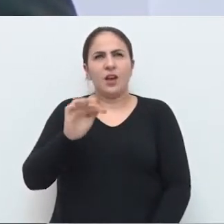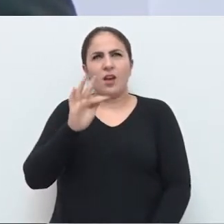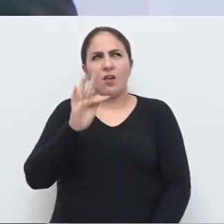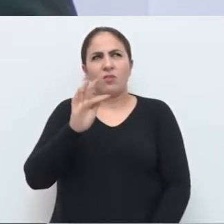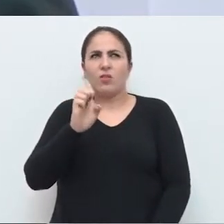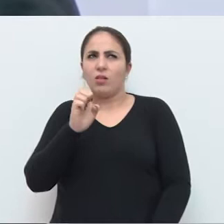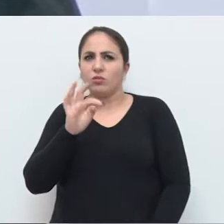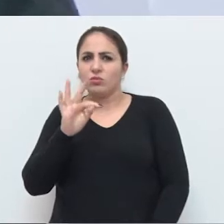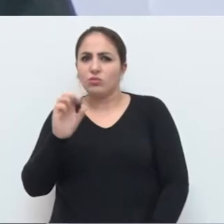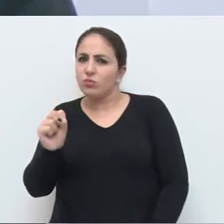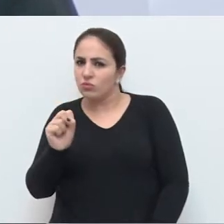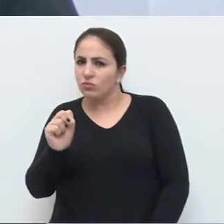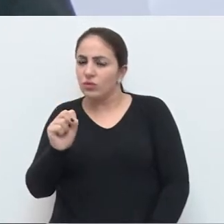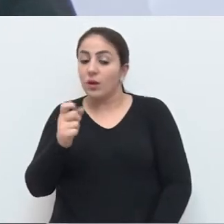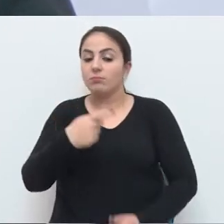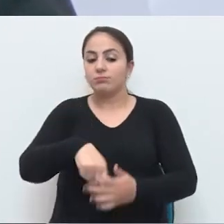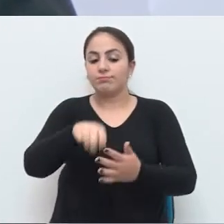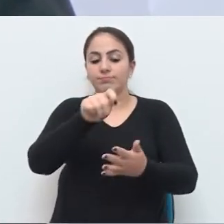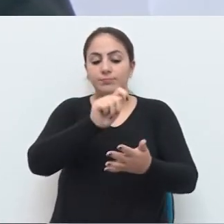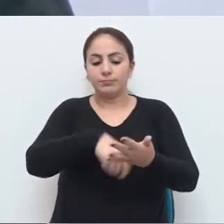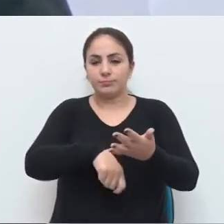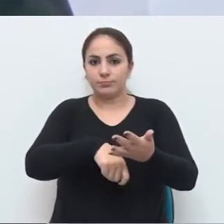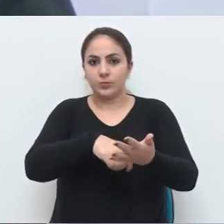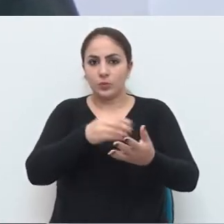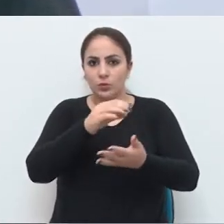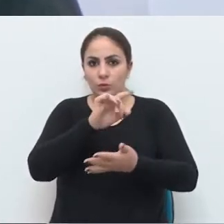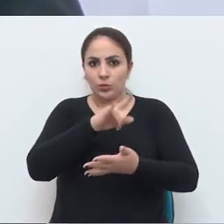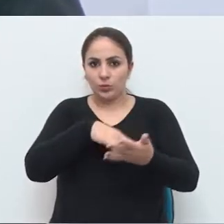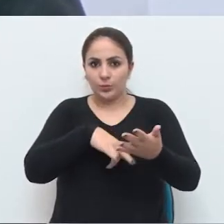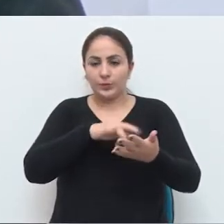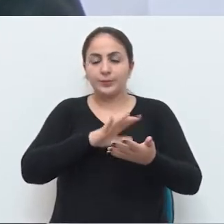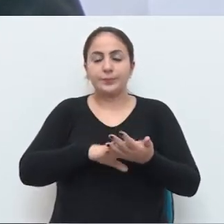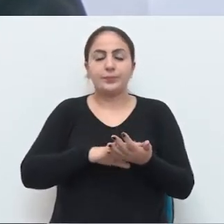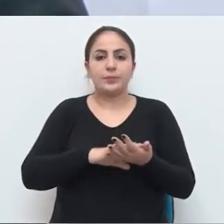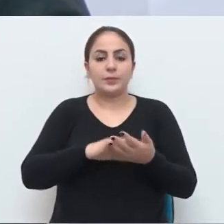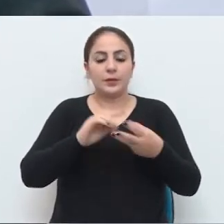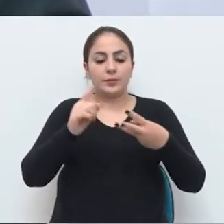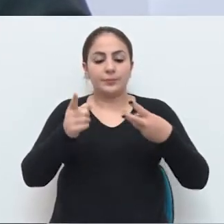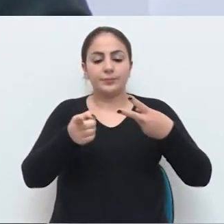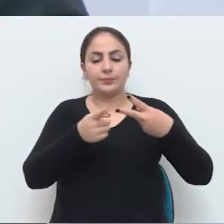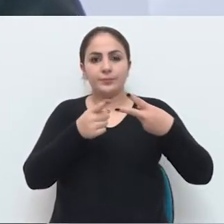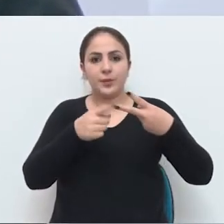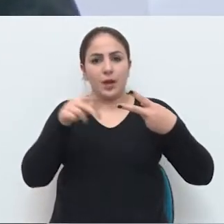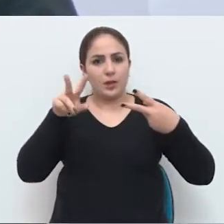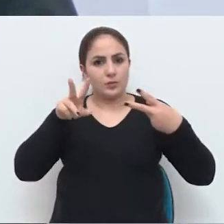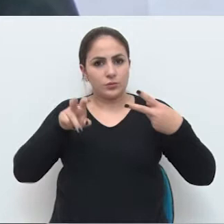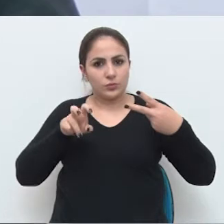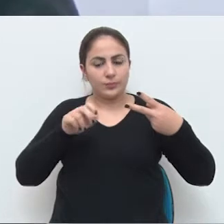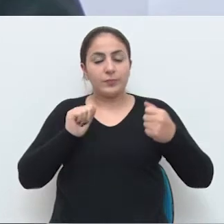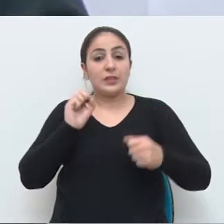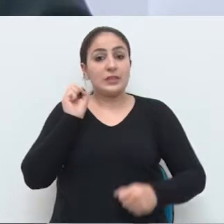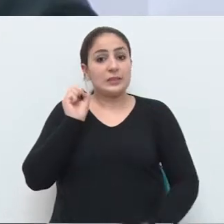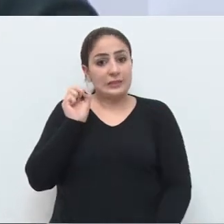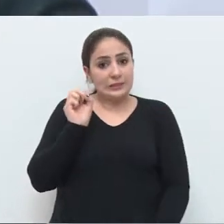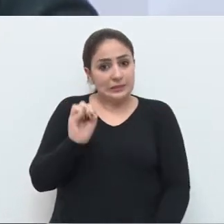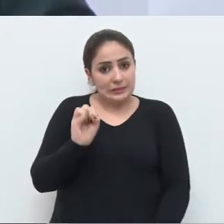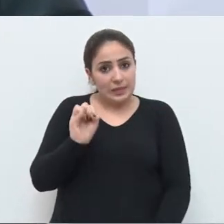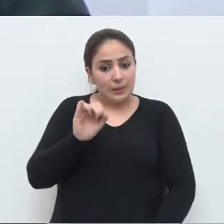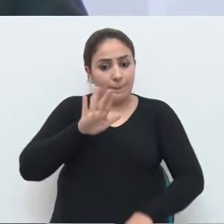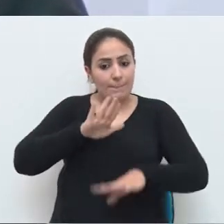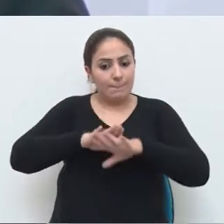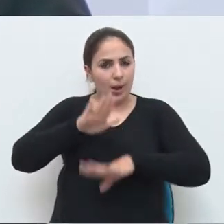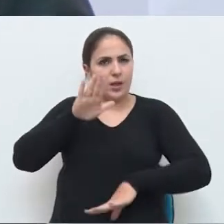Feltz, assinou esse documento. Segundo item. Se caso